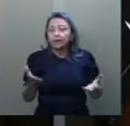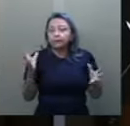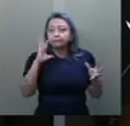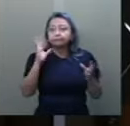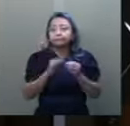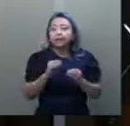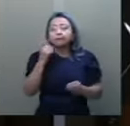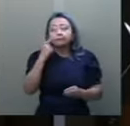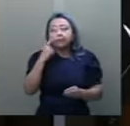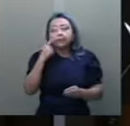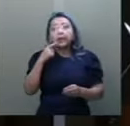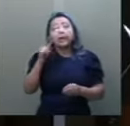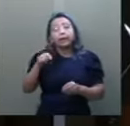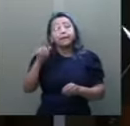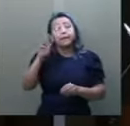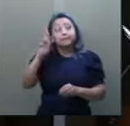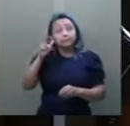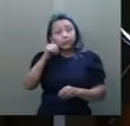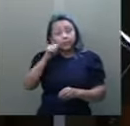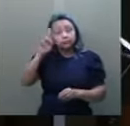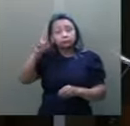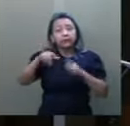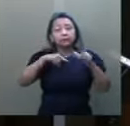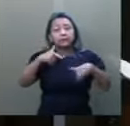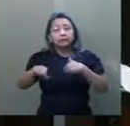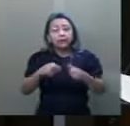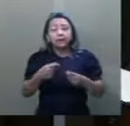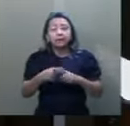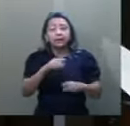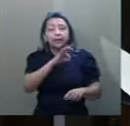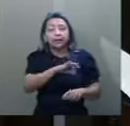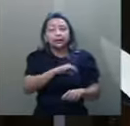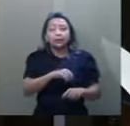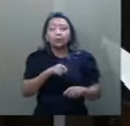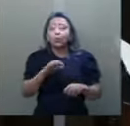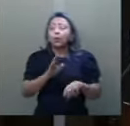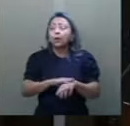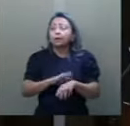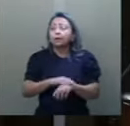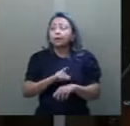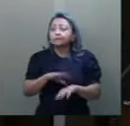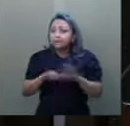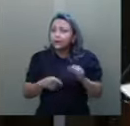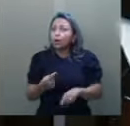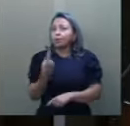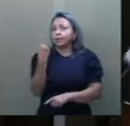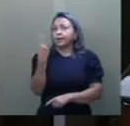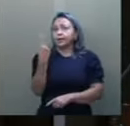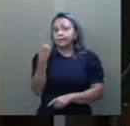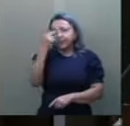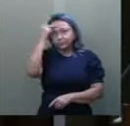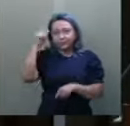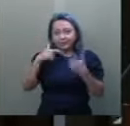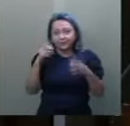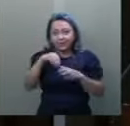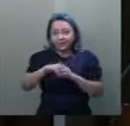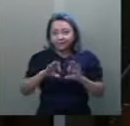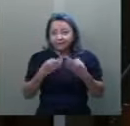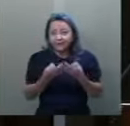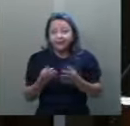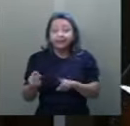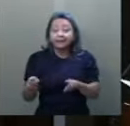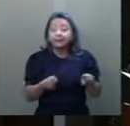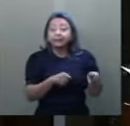trabalho delas a maior parte da renda, quando não a única renda da família. Além de solapar as